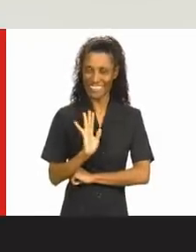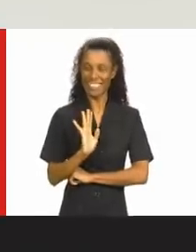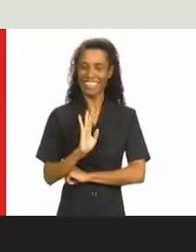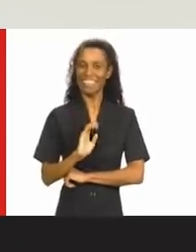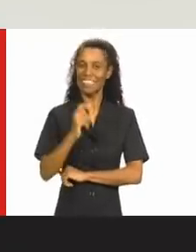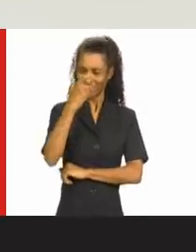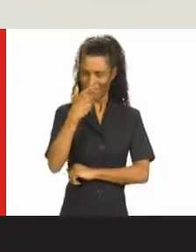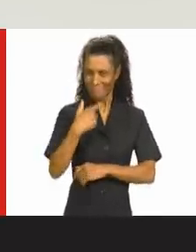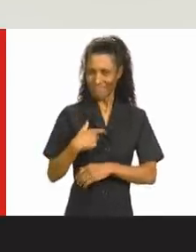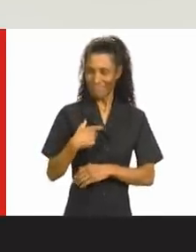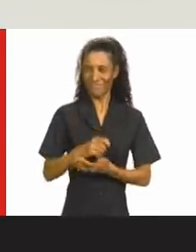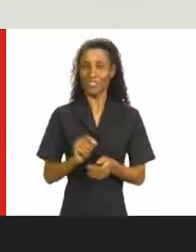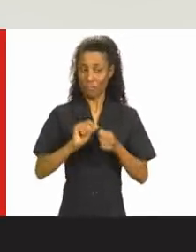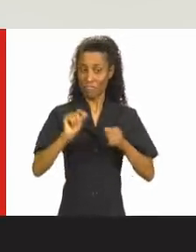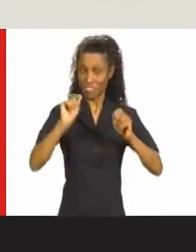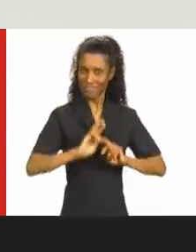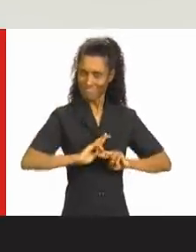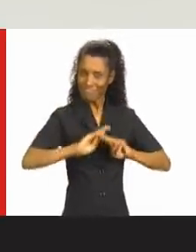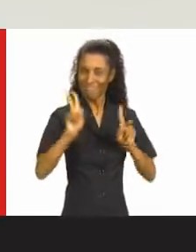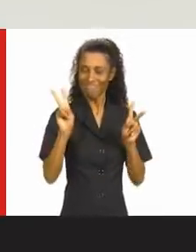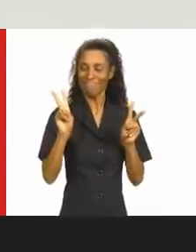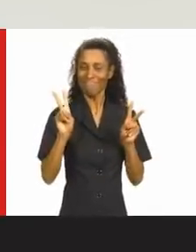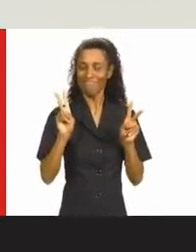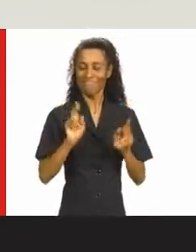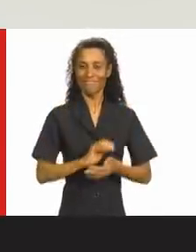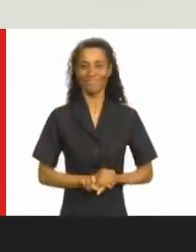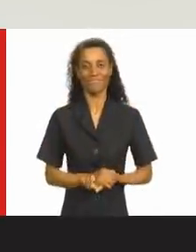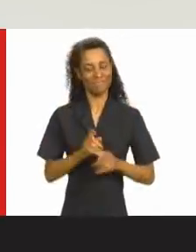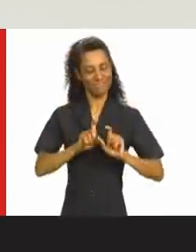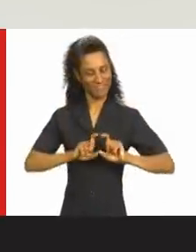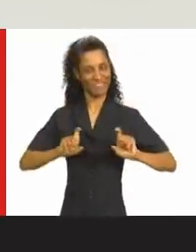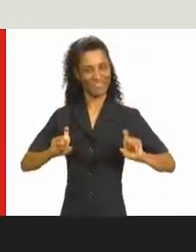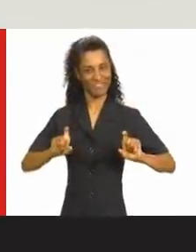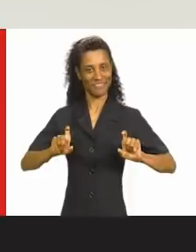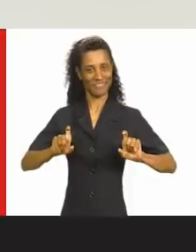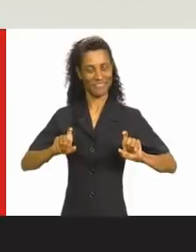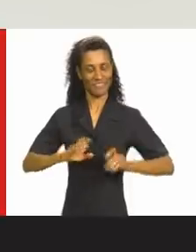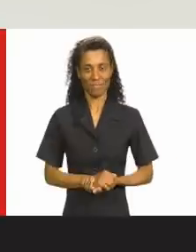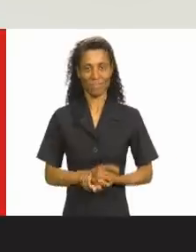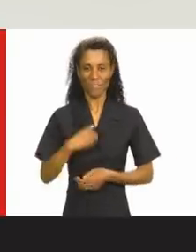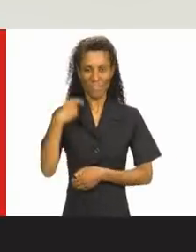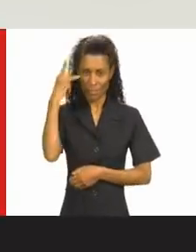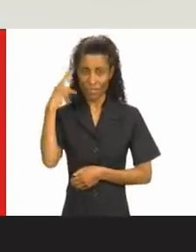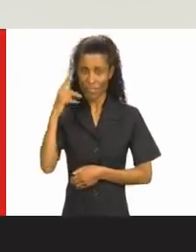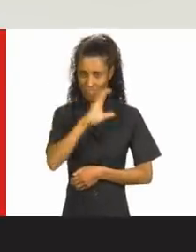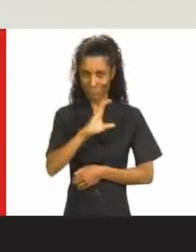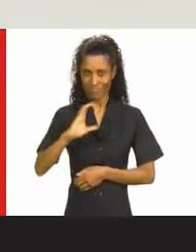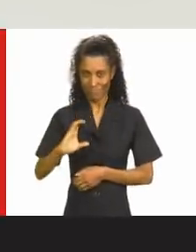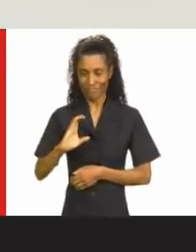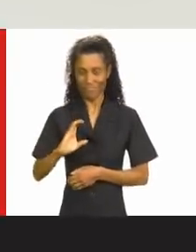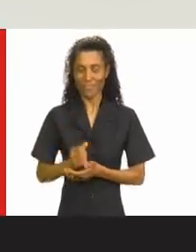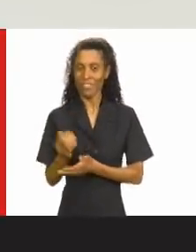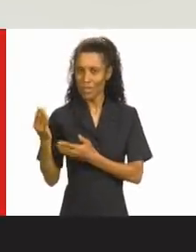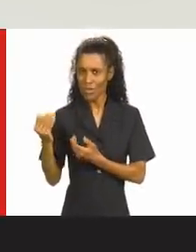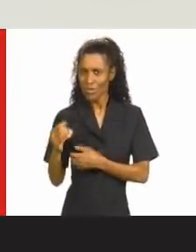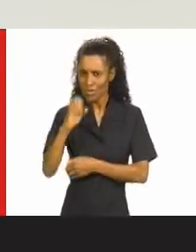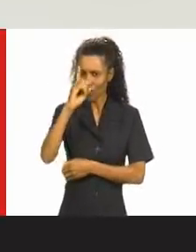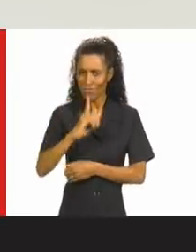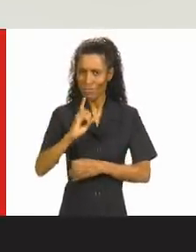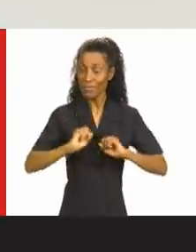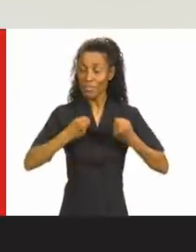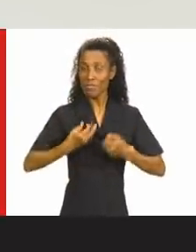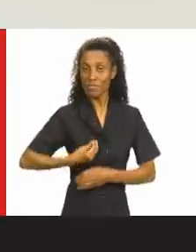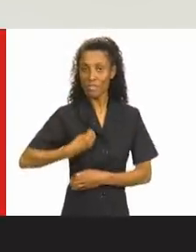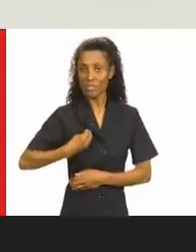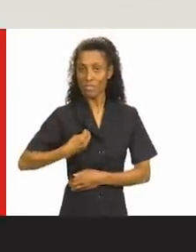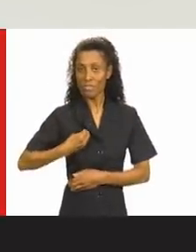gente. Aqui é Enés Rodrigues. Fazer diferente, fazer a diferença. 15123. Sou vereadora de Capão da Canoa, uma jovem de